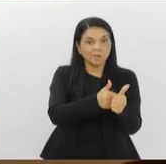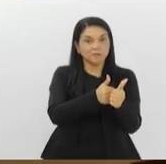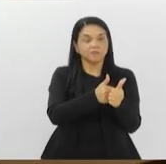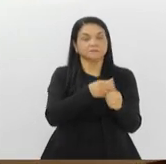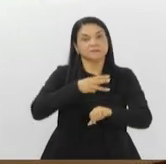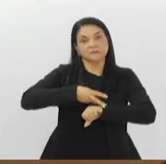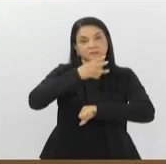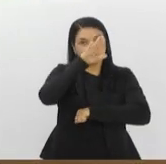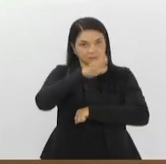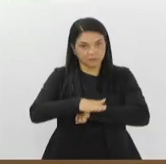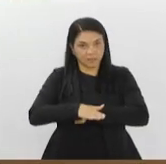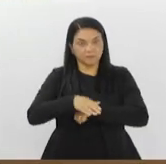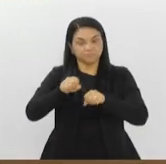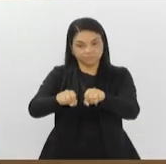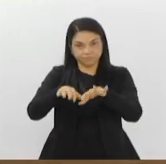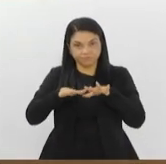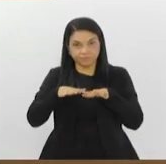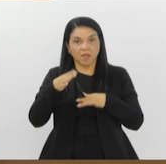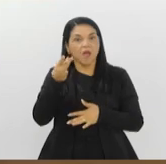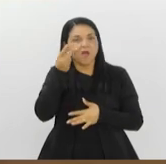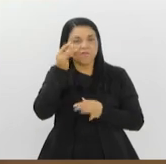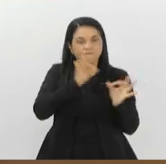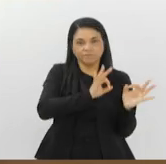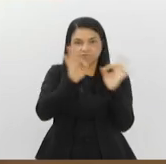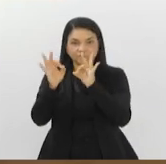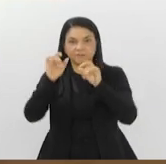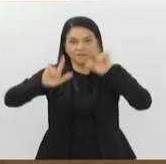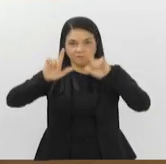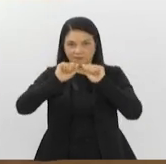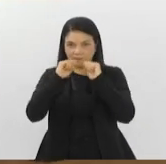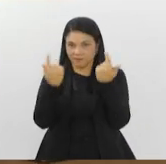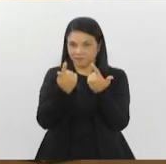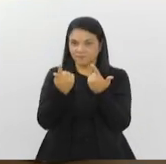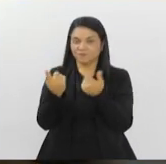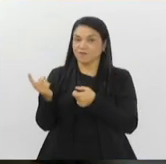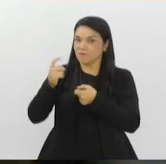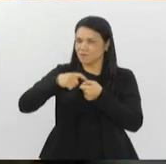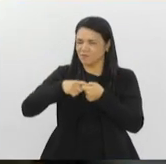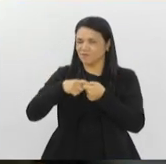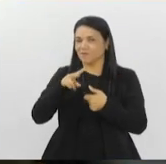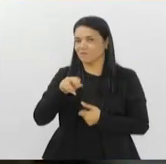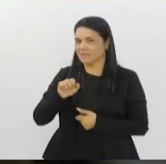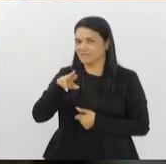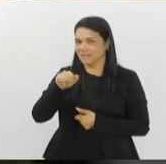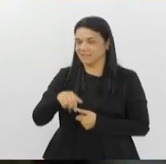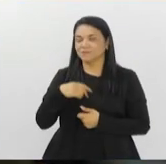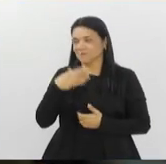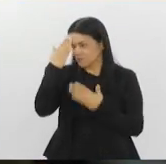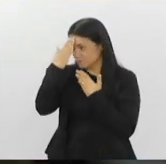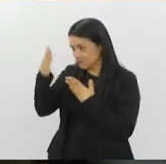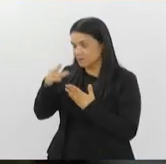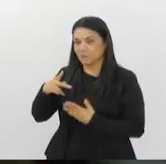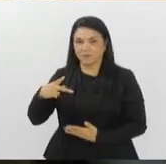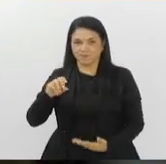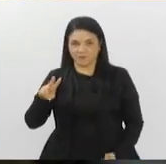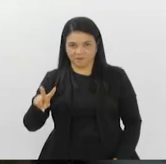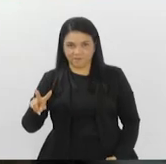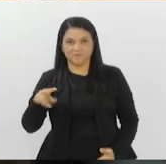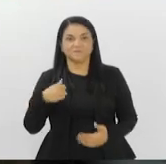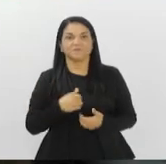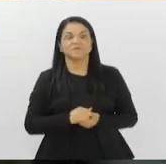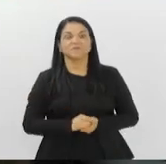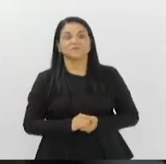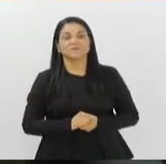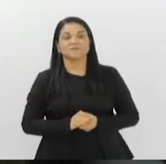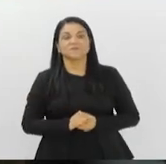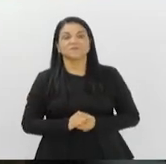de três horas, a sessão plenária, ao vivo, na TV Alerj. Vicente, voltamos com você no estúdio. Obrigado, PV. Daqui a pouco eu volto contigo. E